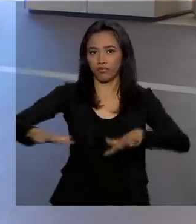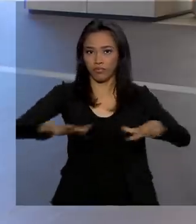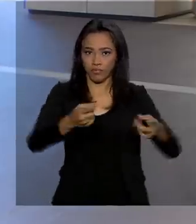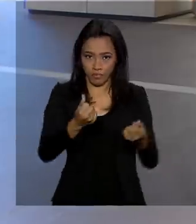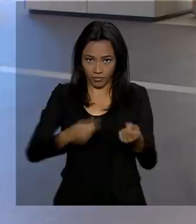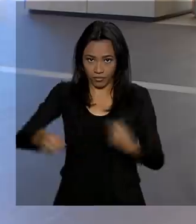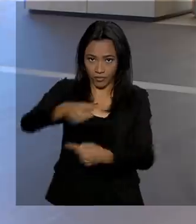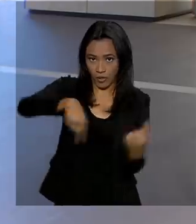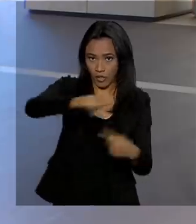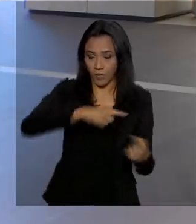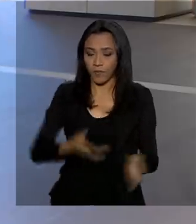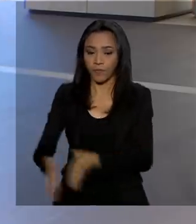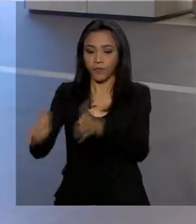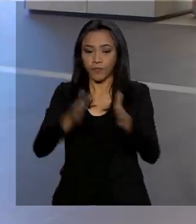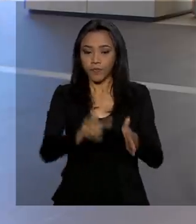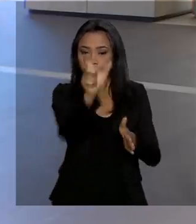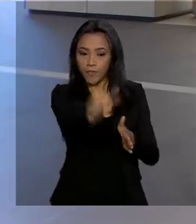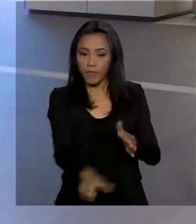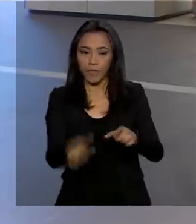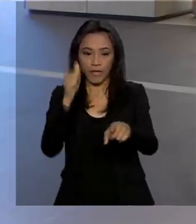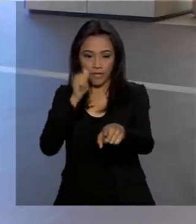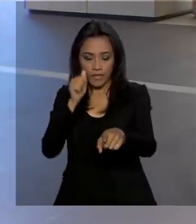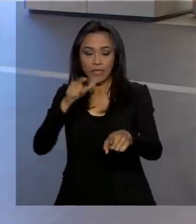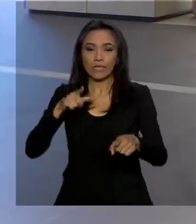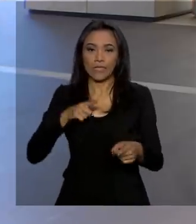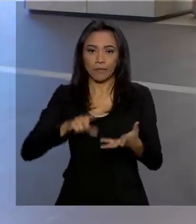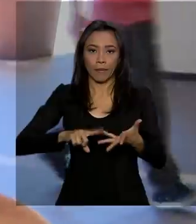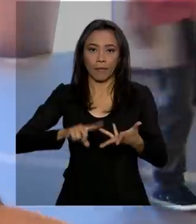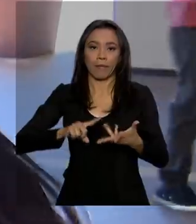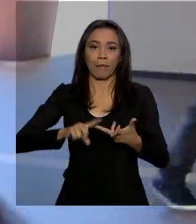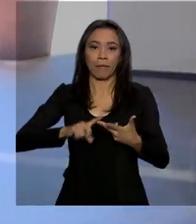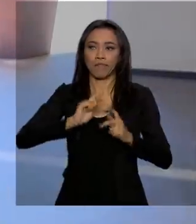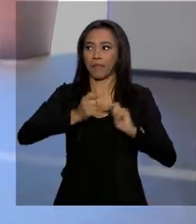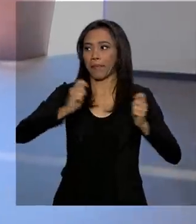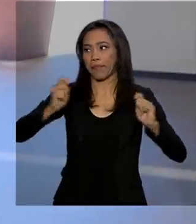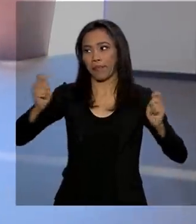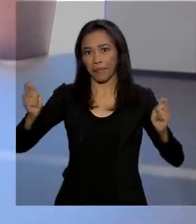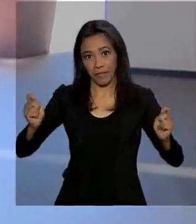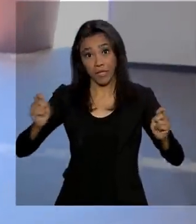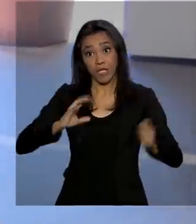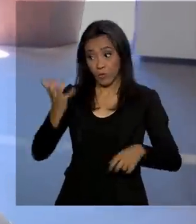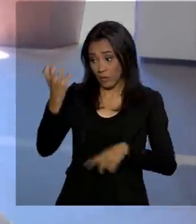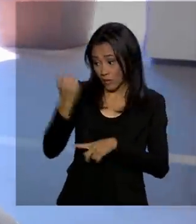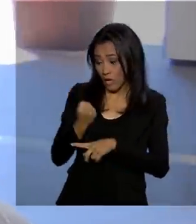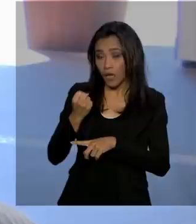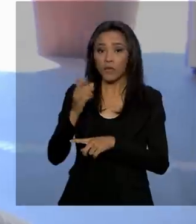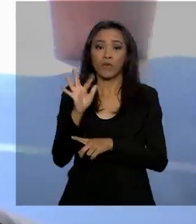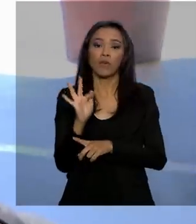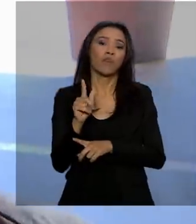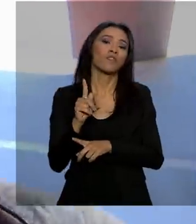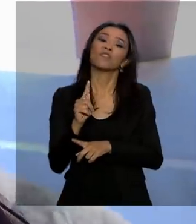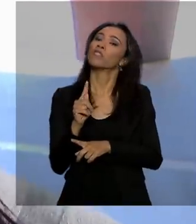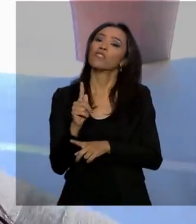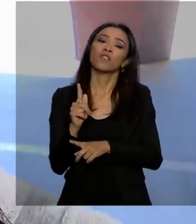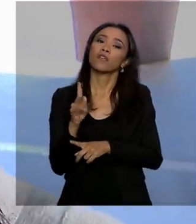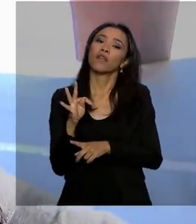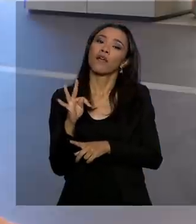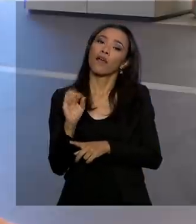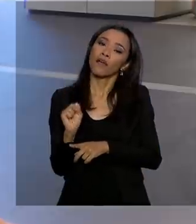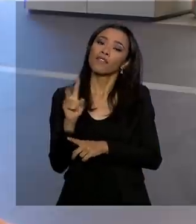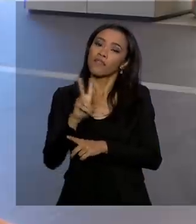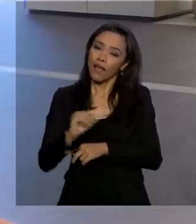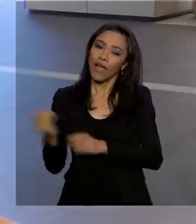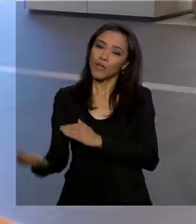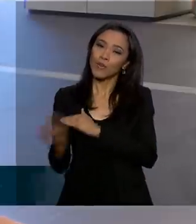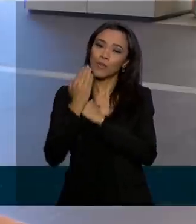A vendedora Larissa anda com algumas contas atrasadas e o saque do FGTS vai ajudar a quitar dívidas.